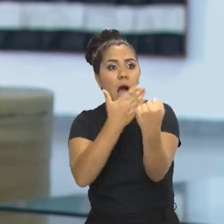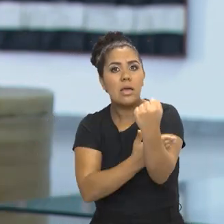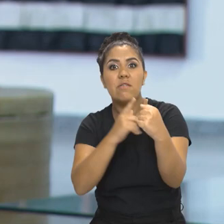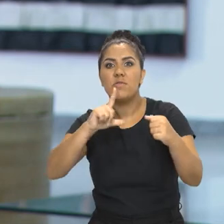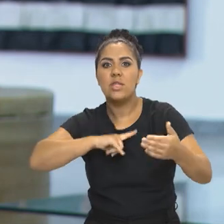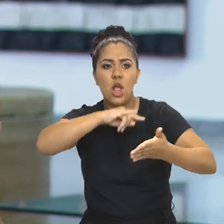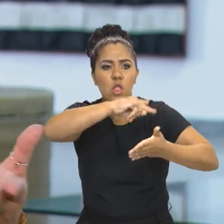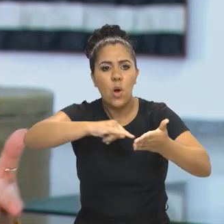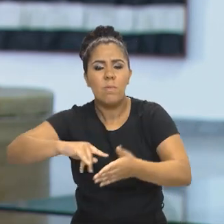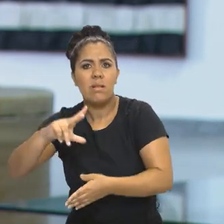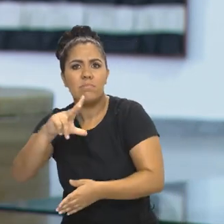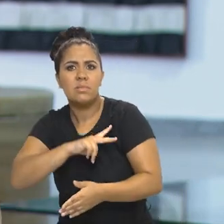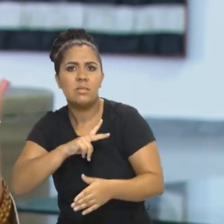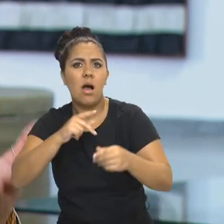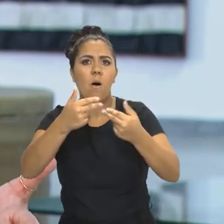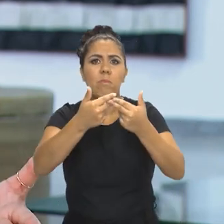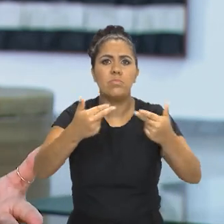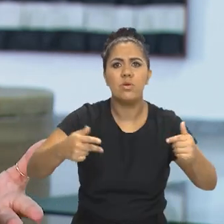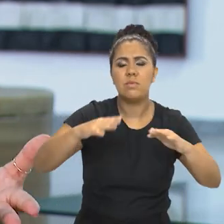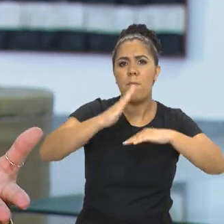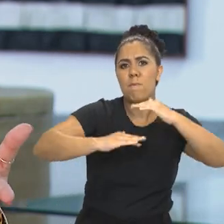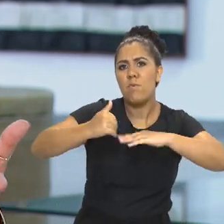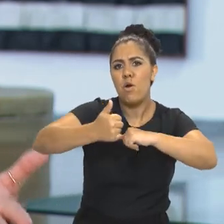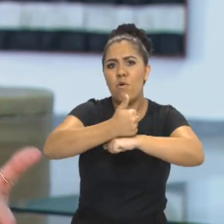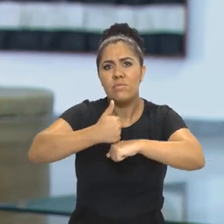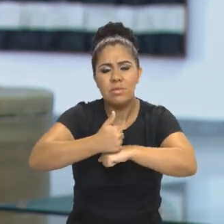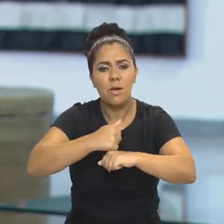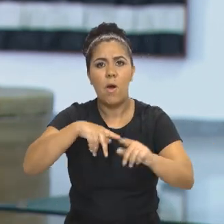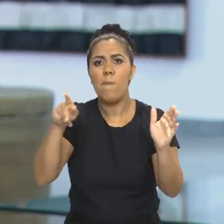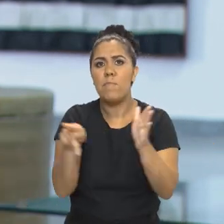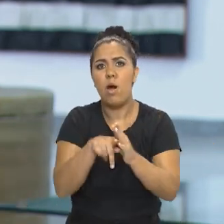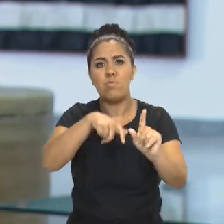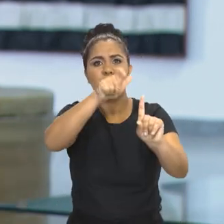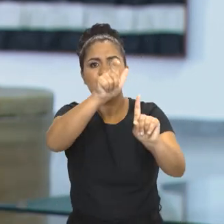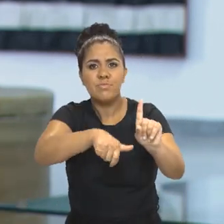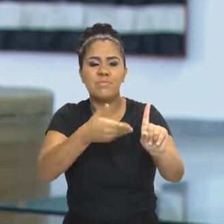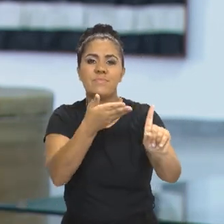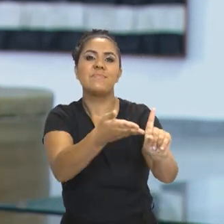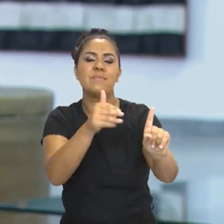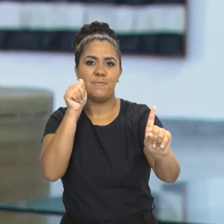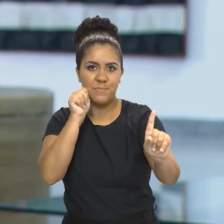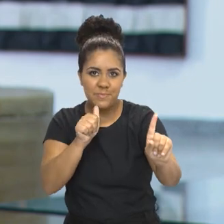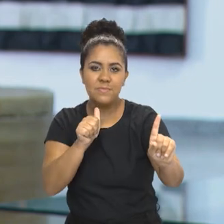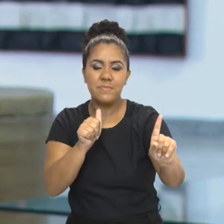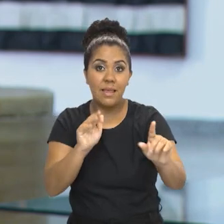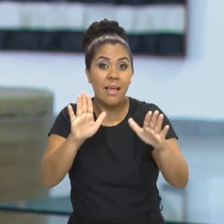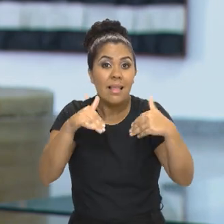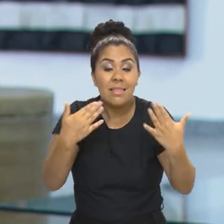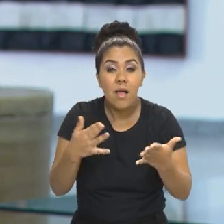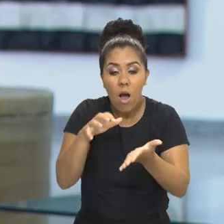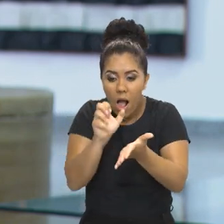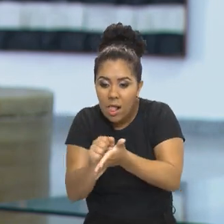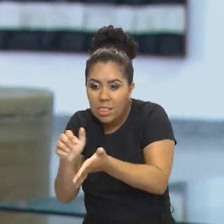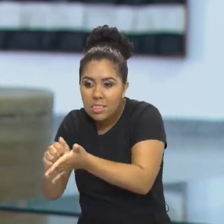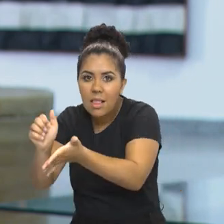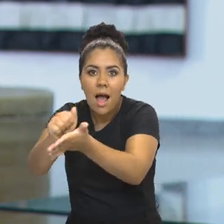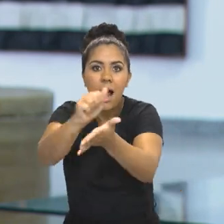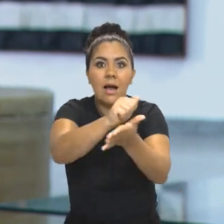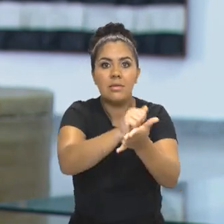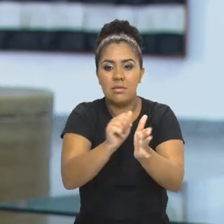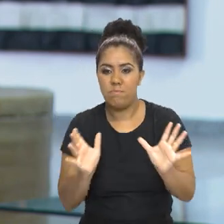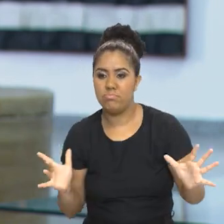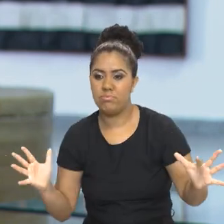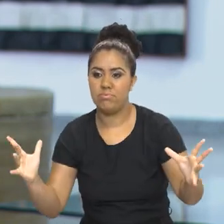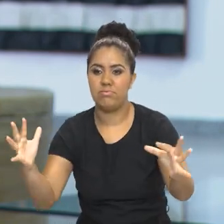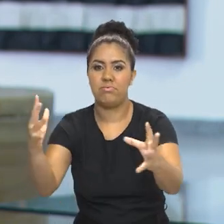documentos pessoais ou profissionais sobre essa personagem histórica. Então, os dados, eles são